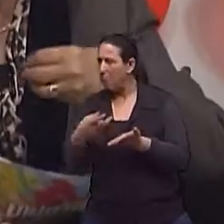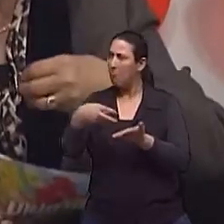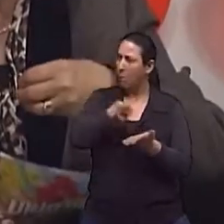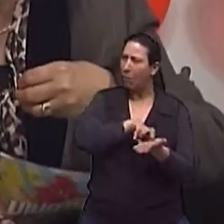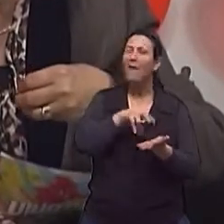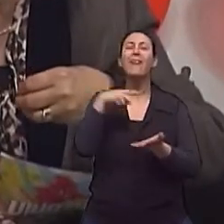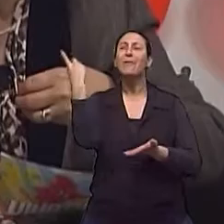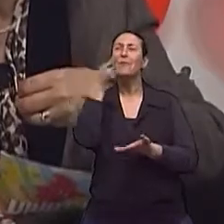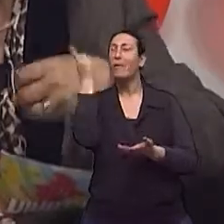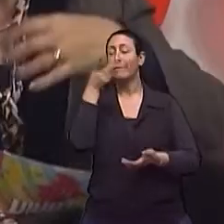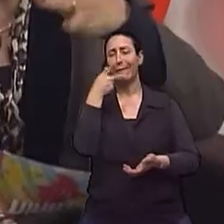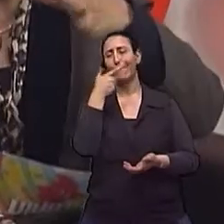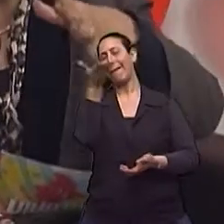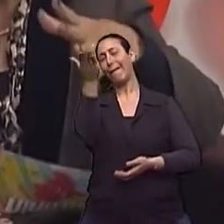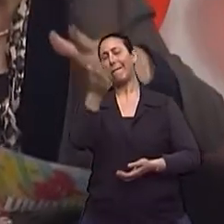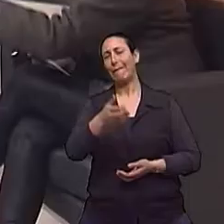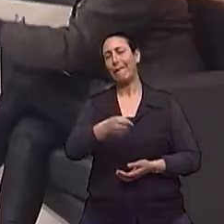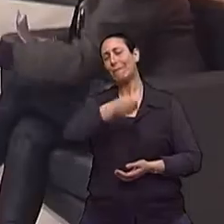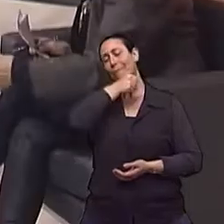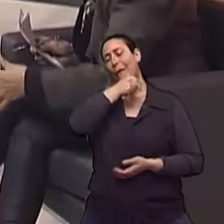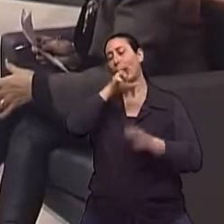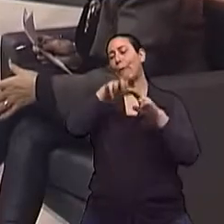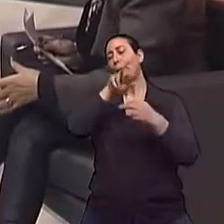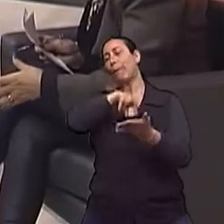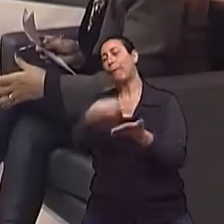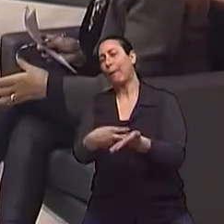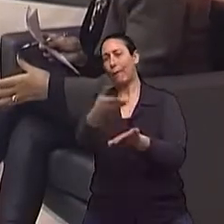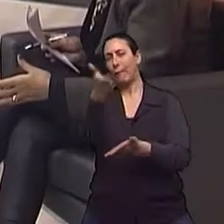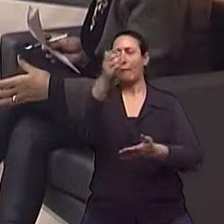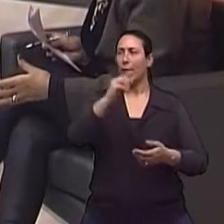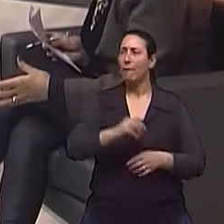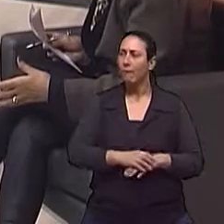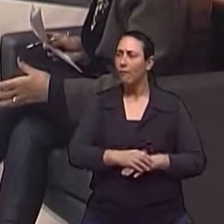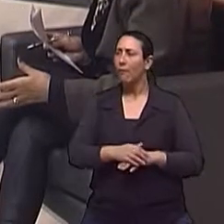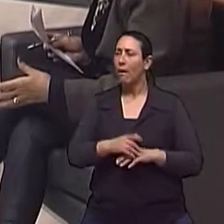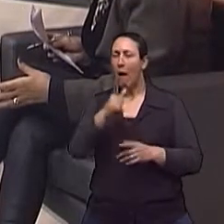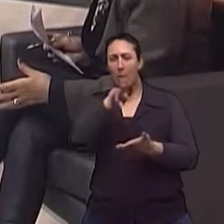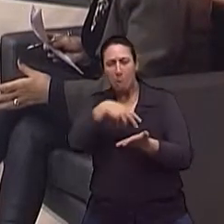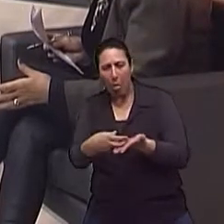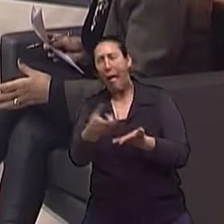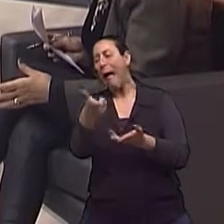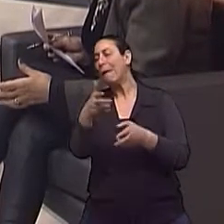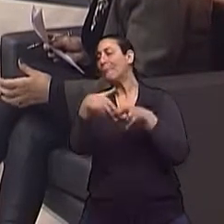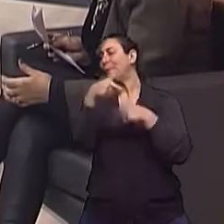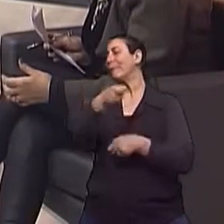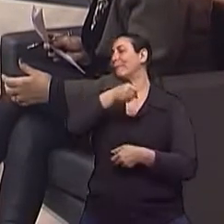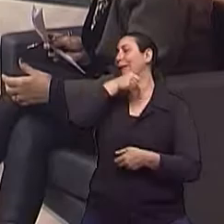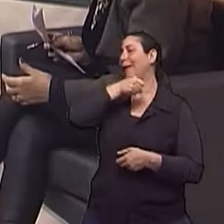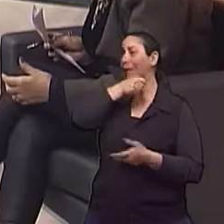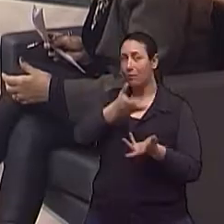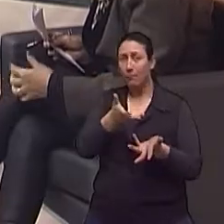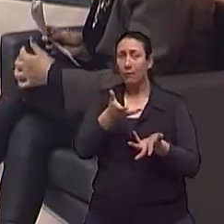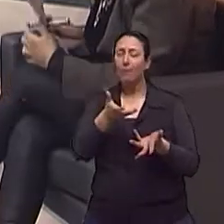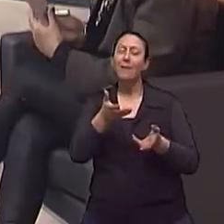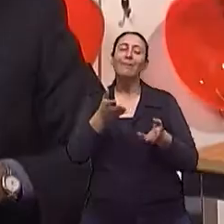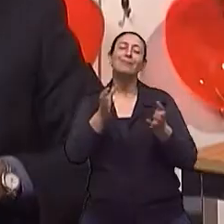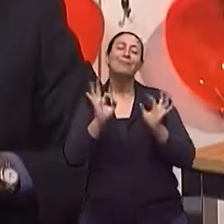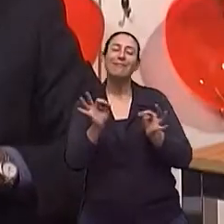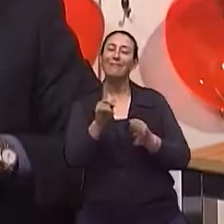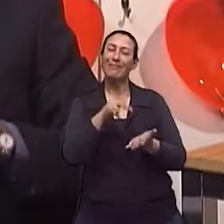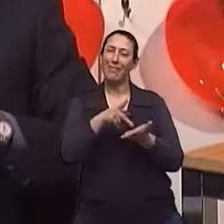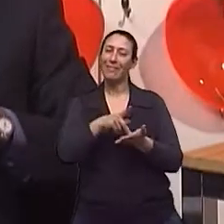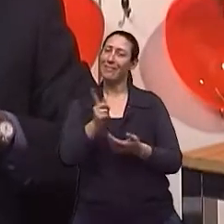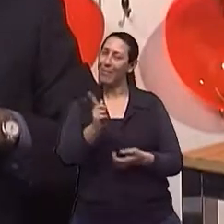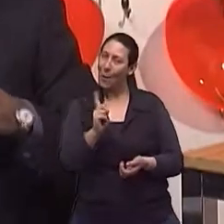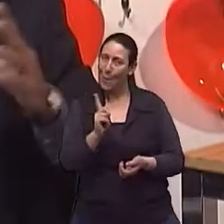Sabe aquele ditado, está caindo de maduro. Será que maduro tem que cair, doutor? Obviamente que não, né, Isabel?